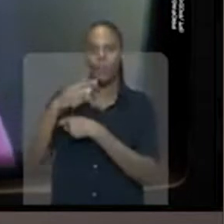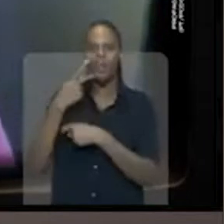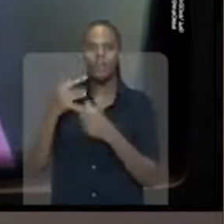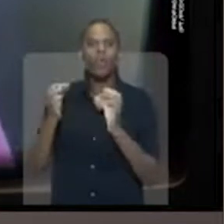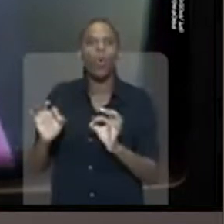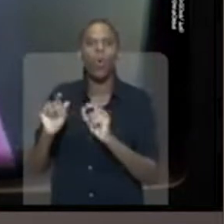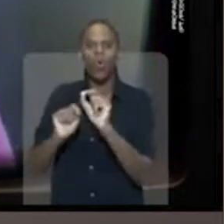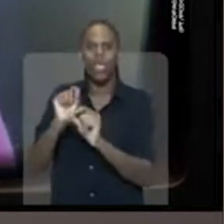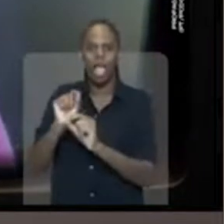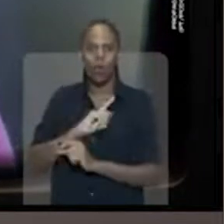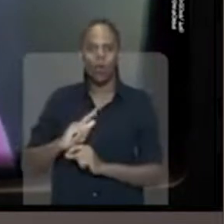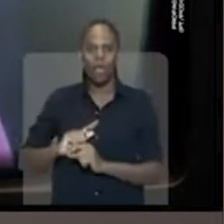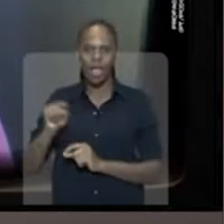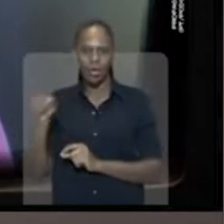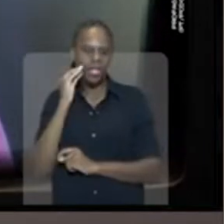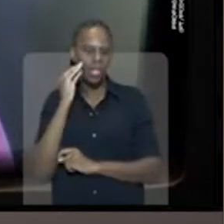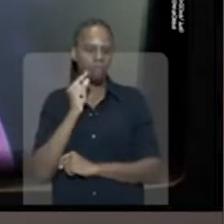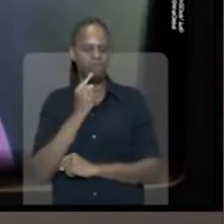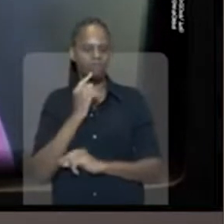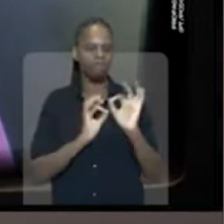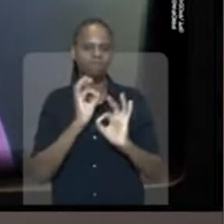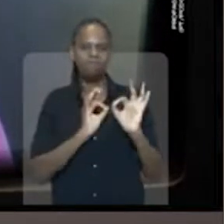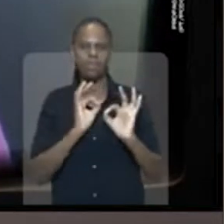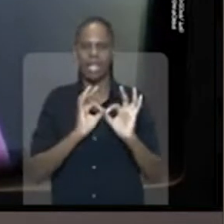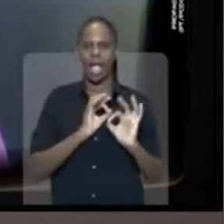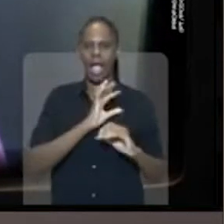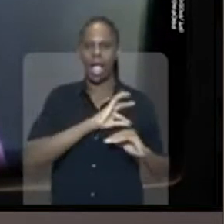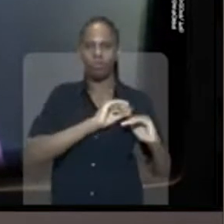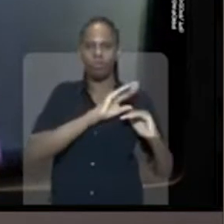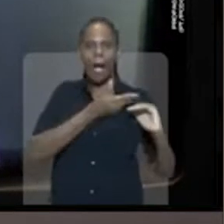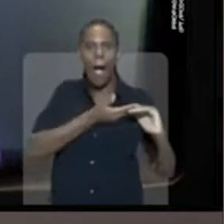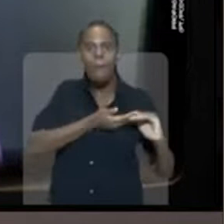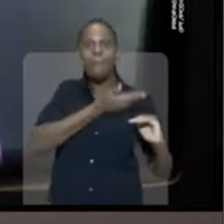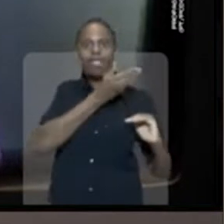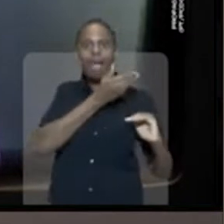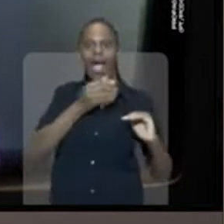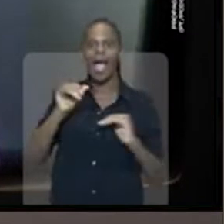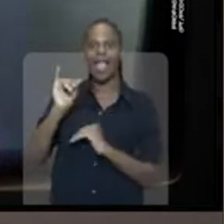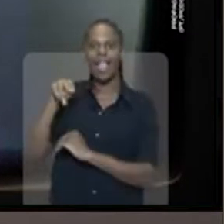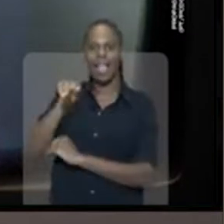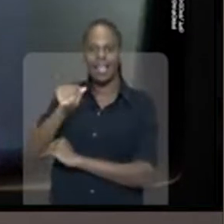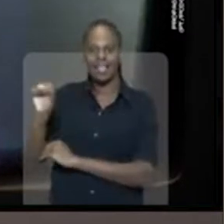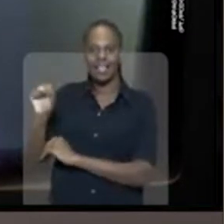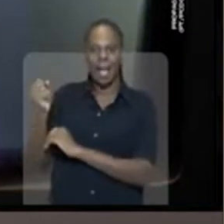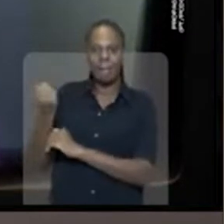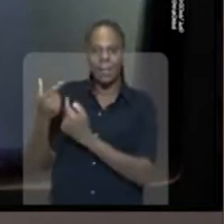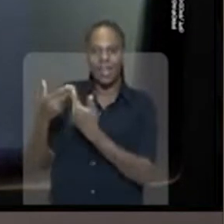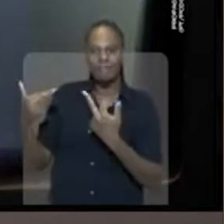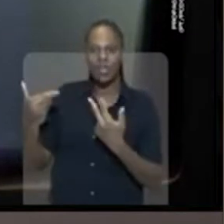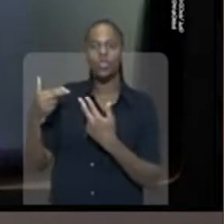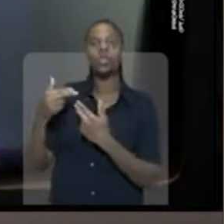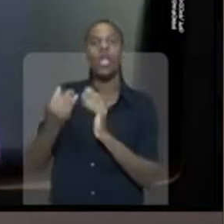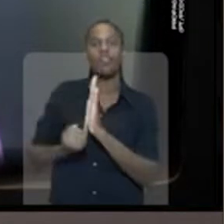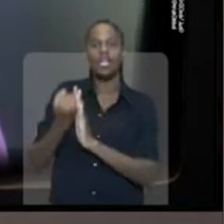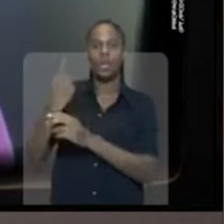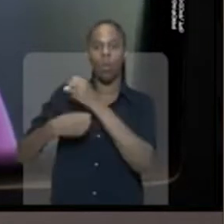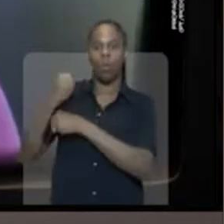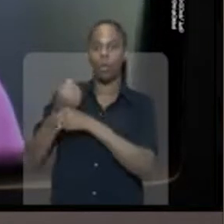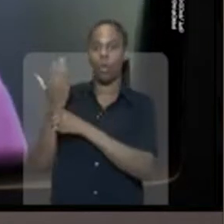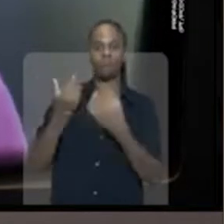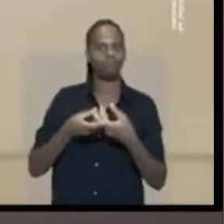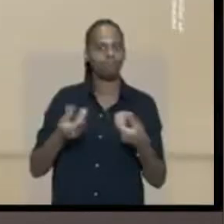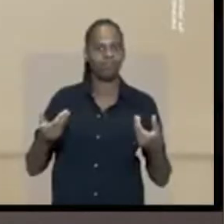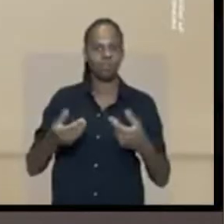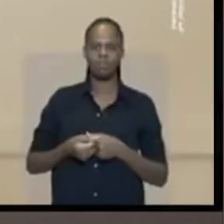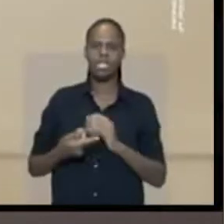Economia confirmou que o governo estuda desvincular o aumento do salário mínimo e dos benefícios do INSS ao índice de inflação do ano